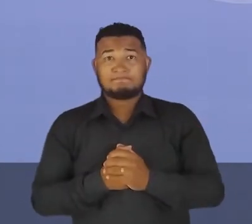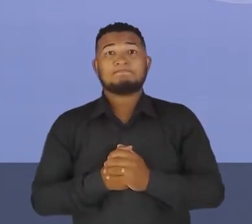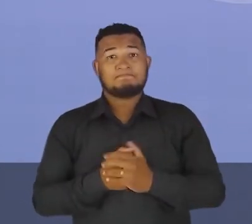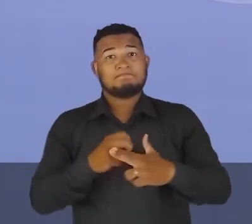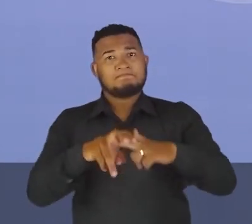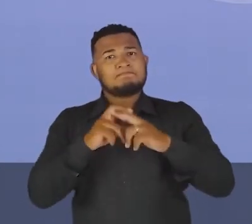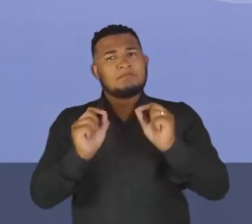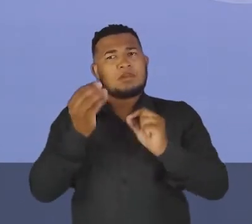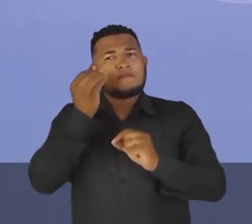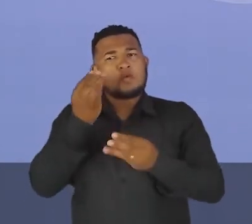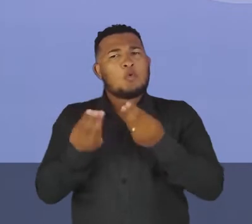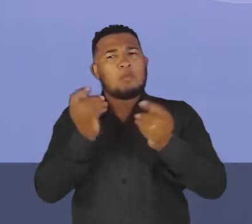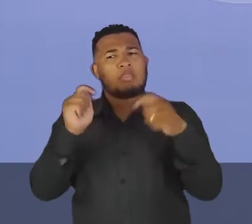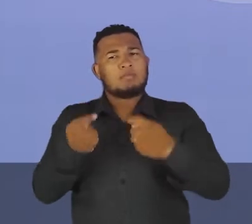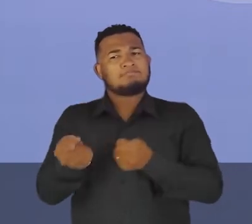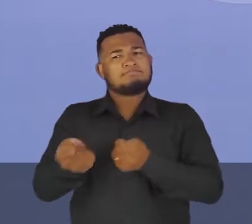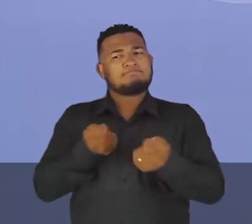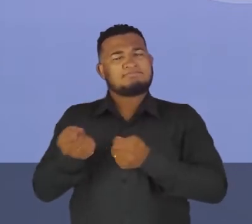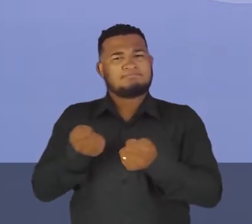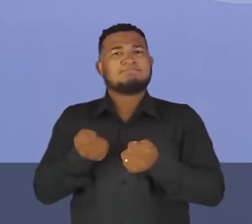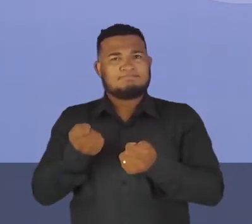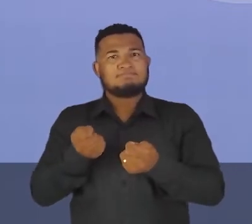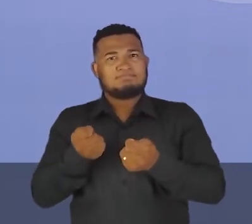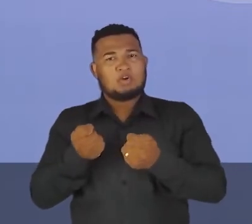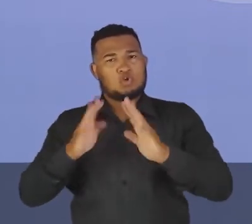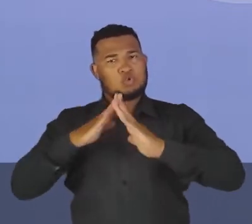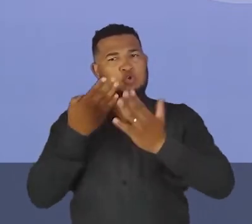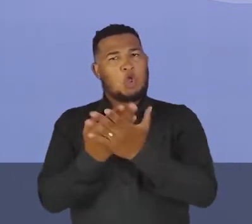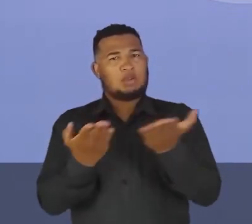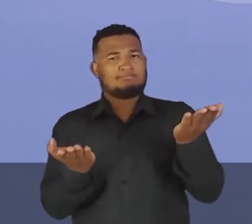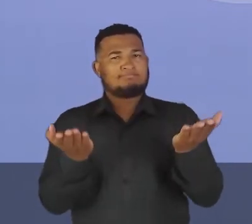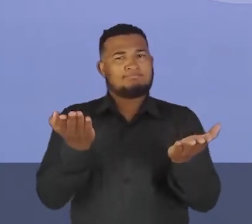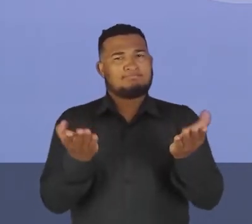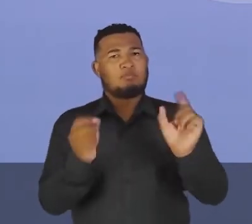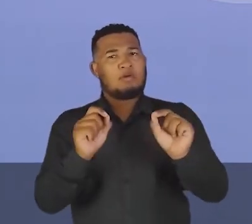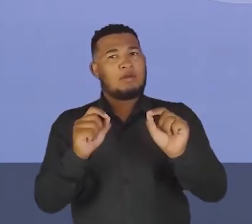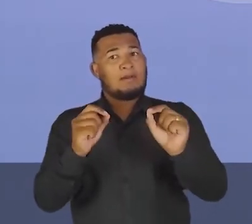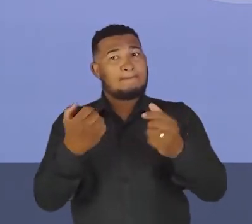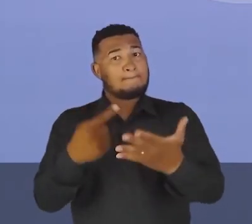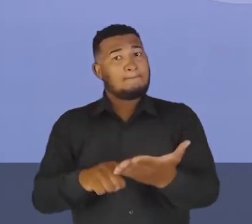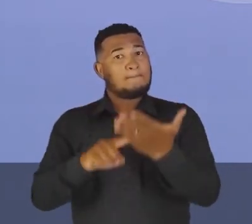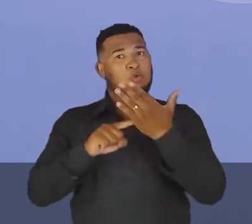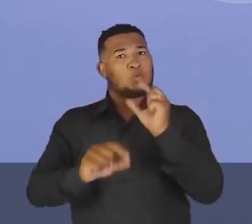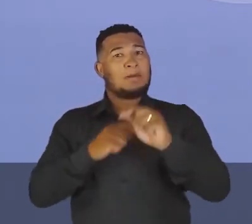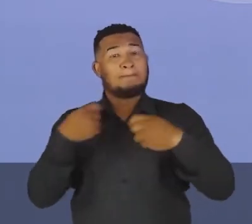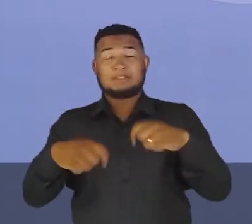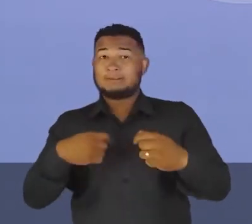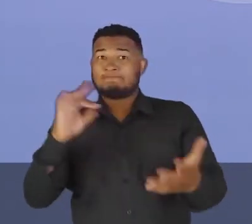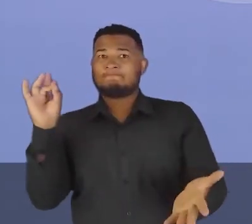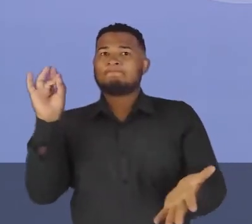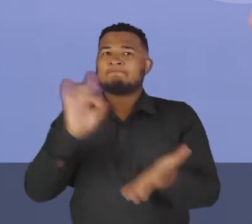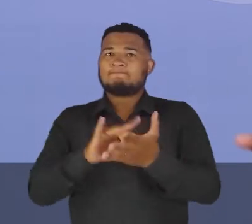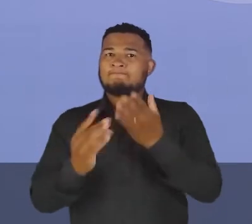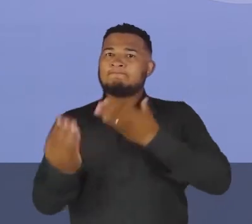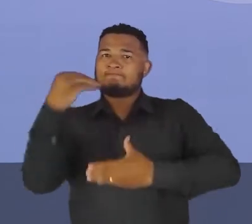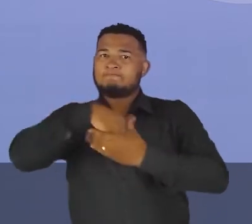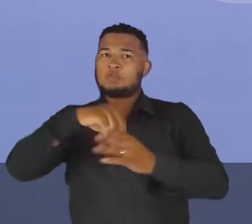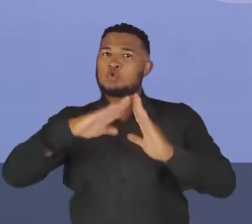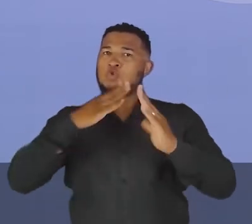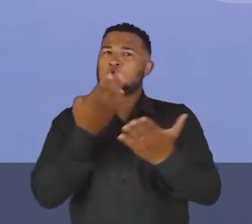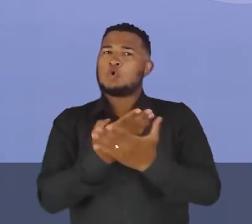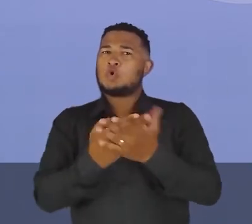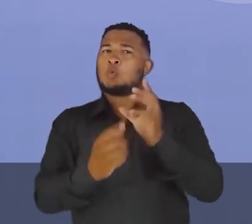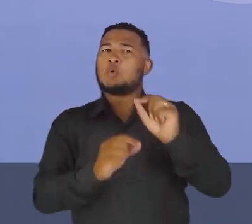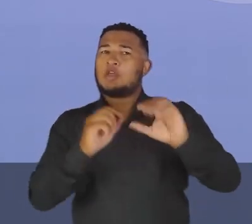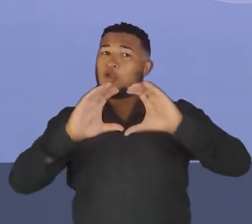gestão da escola sustentável, ela vai nos informar, então, que a gente precisa, de fato, ter consolidado dentro das escolas uma